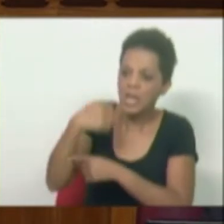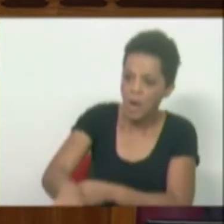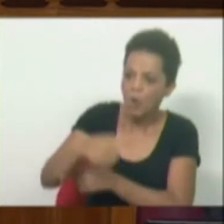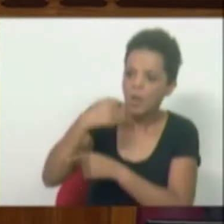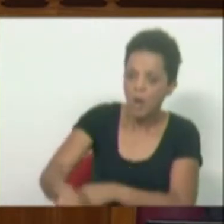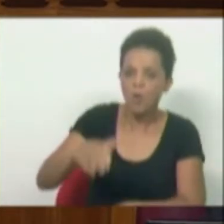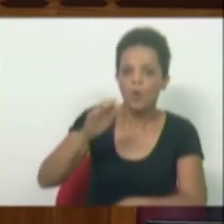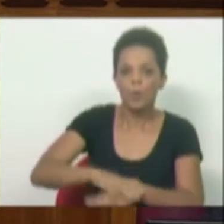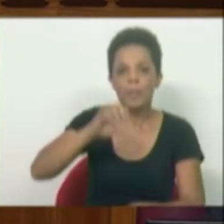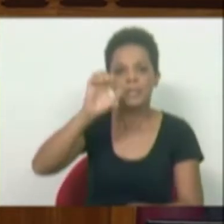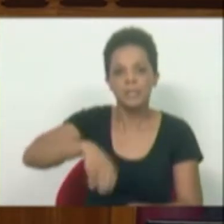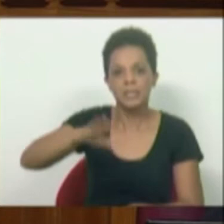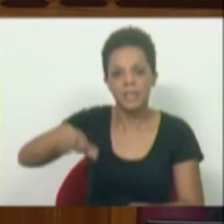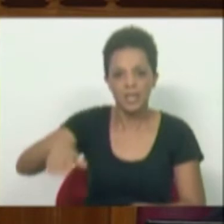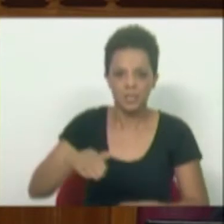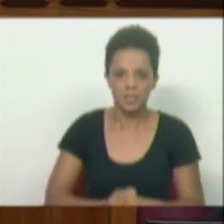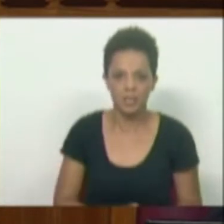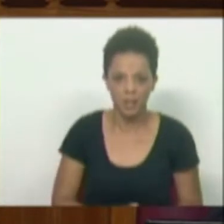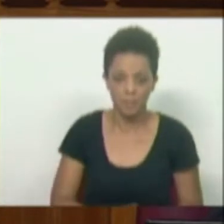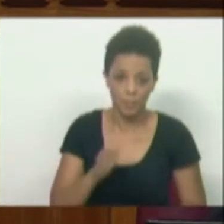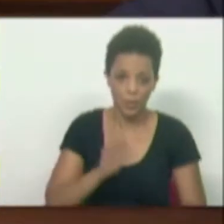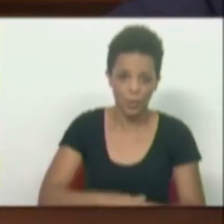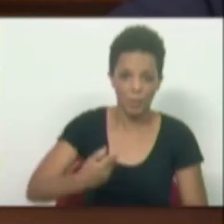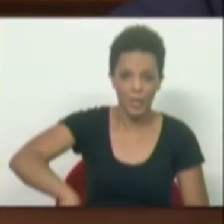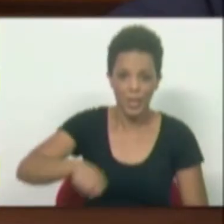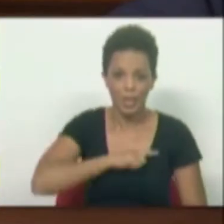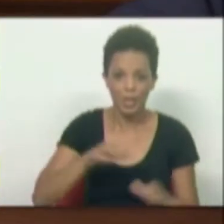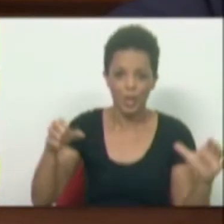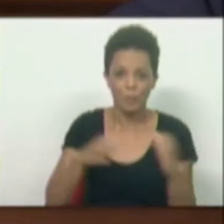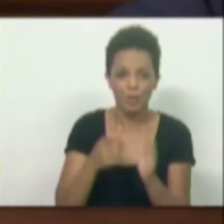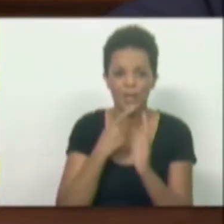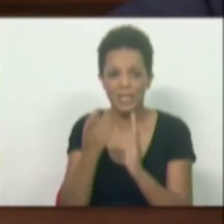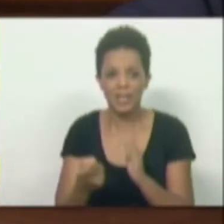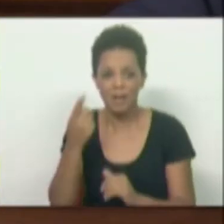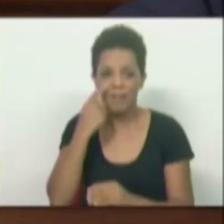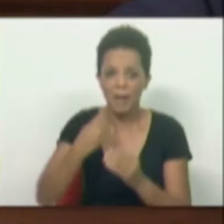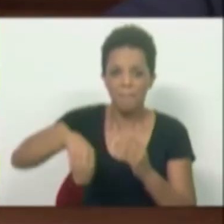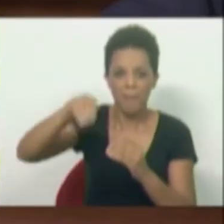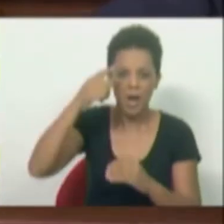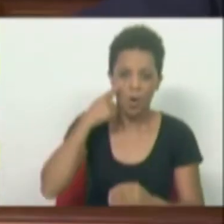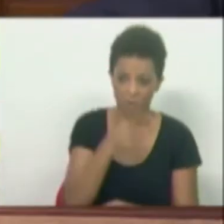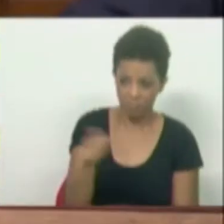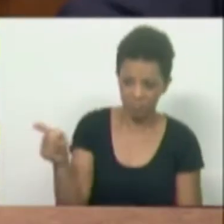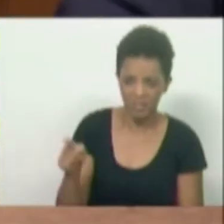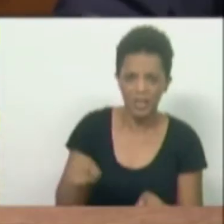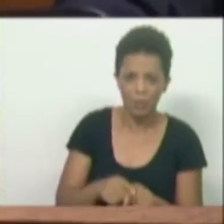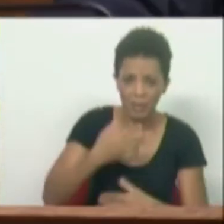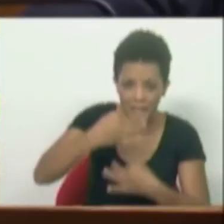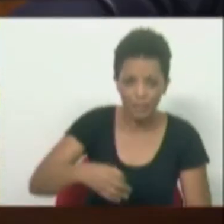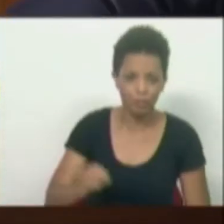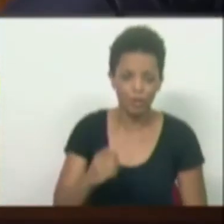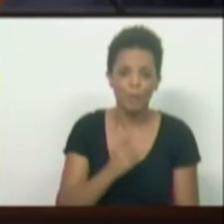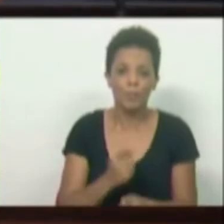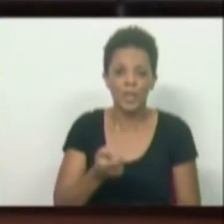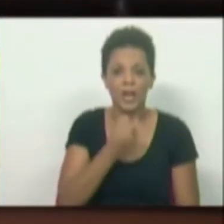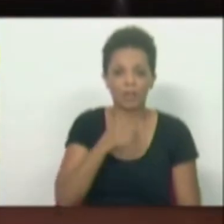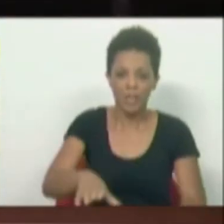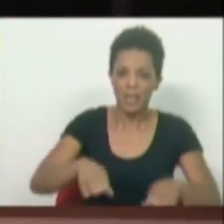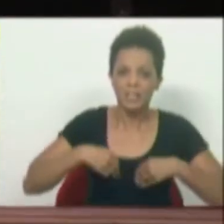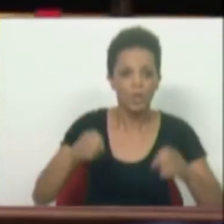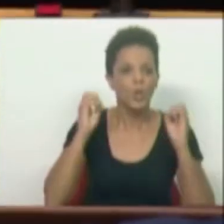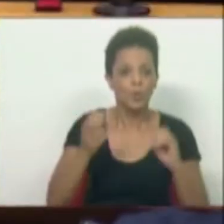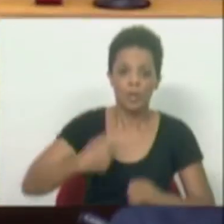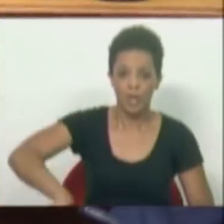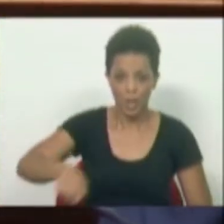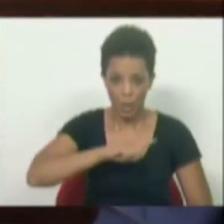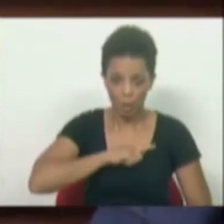ciência, negacionistas. E é por isso que nós vemos comissões de inquérito, veremos mais. Veja-se, eles não se levam a sério, porque senão nunca aceitariam que